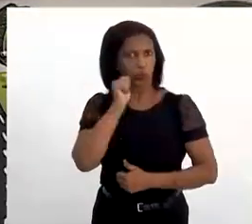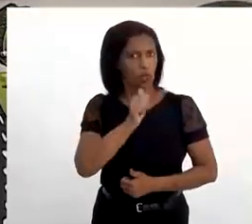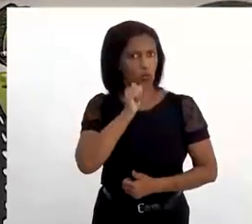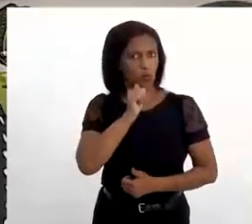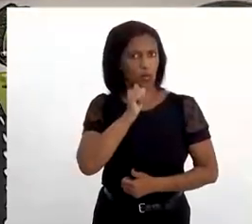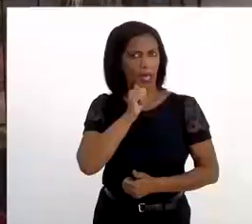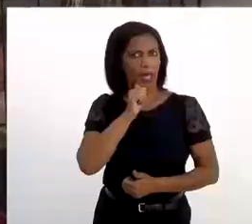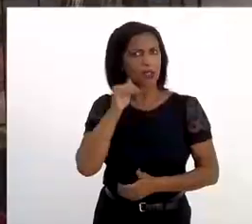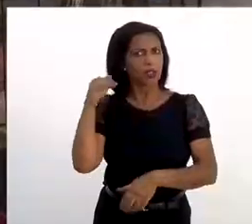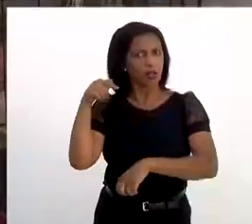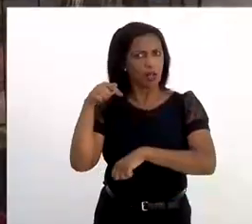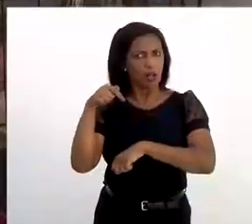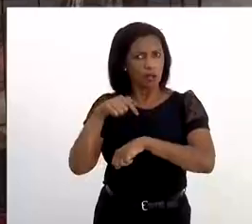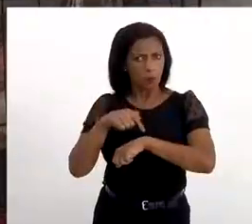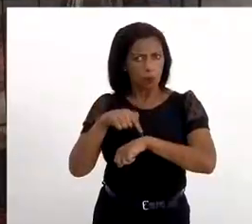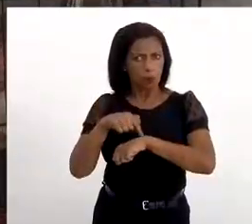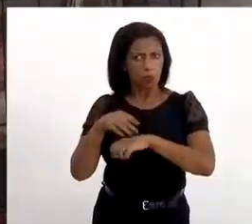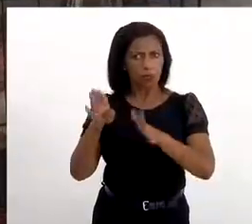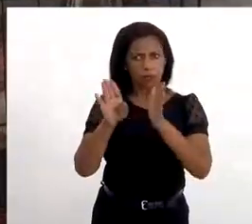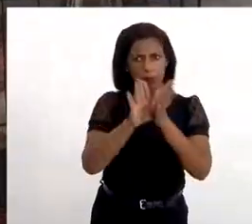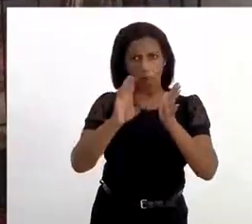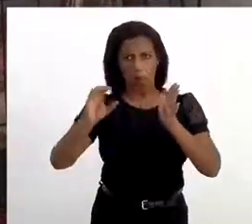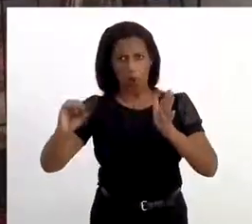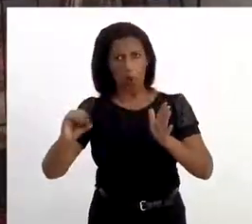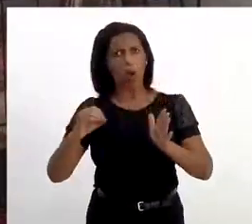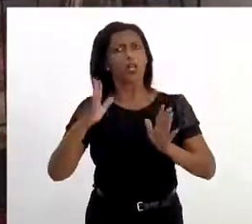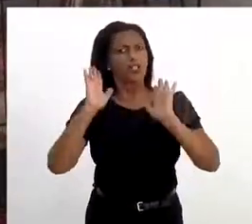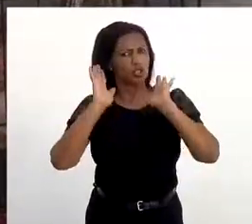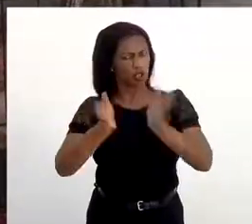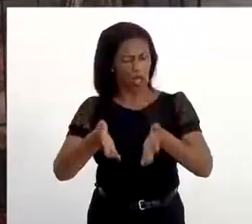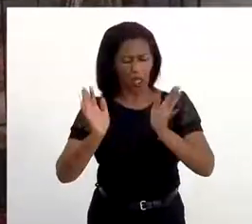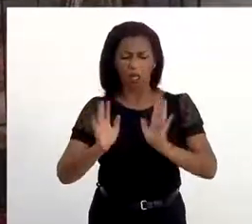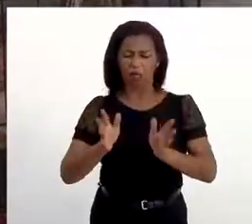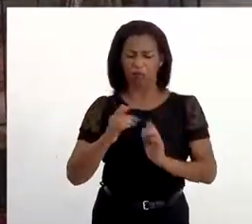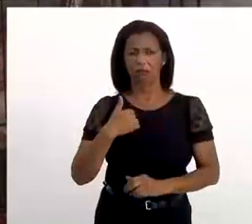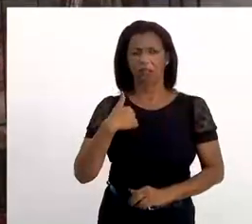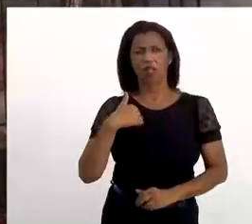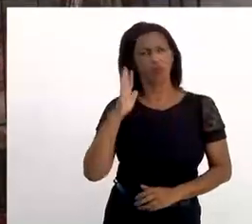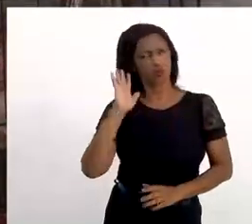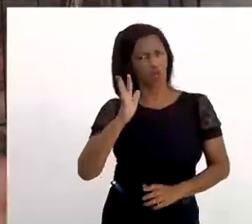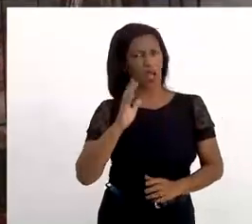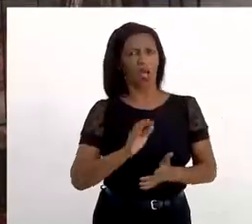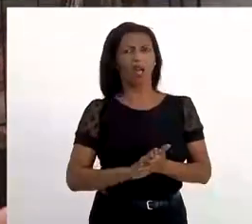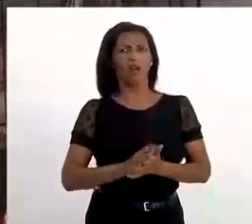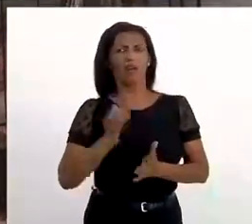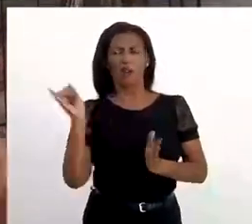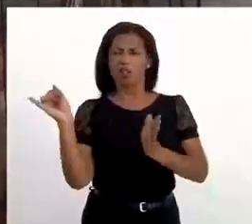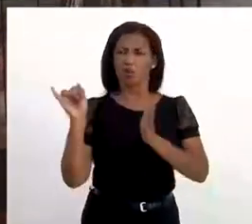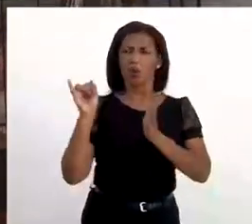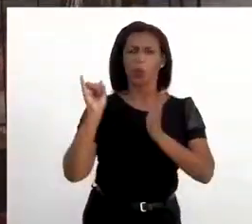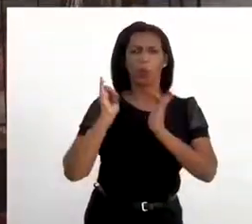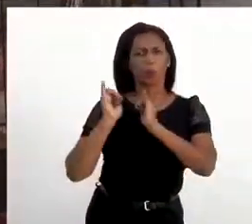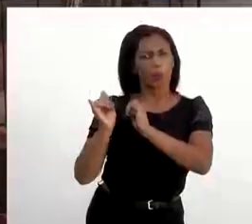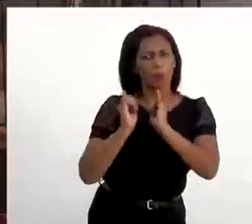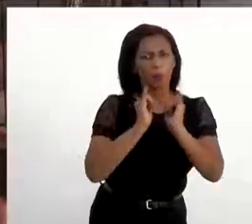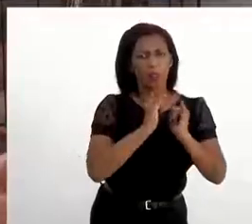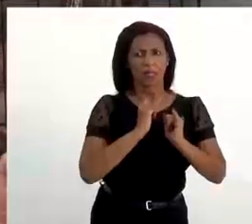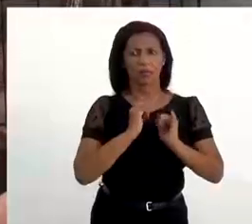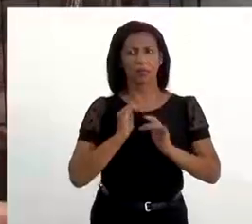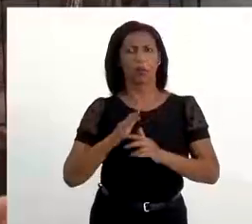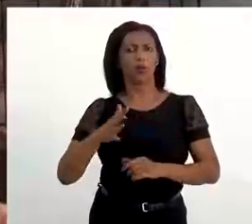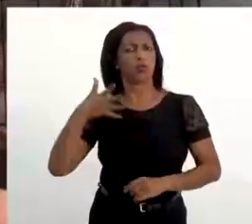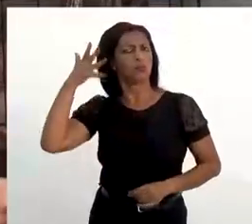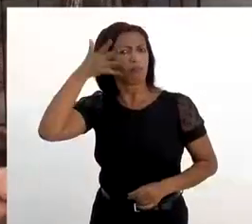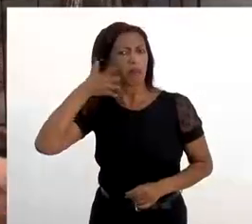Muitas vezes. Eu já fiz vários eventos aqui. Nós fazemos aqui vários eventos, várias publicações, inclusive. Mas tem três foros contra a